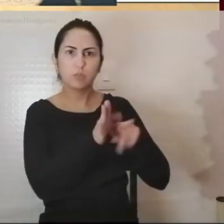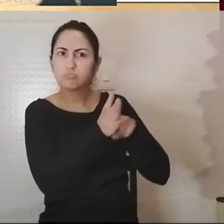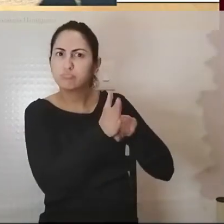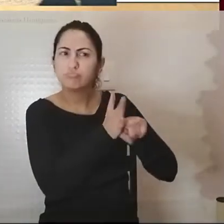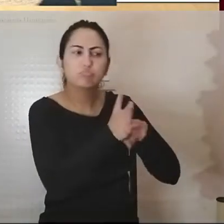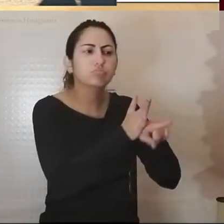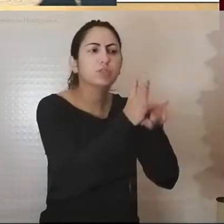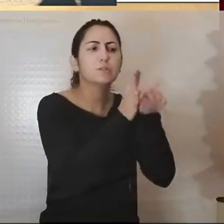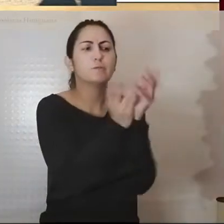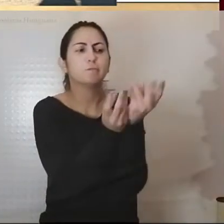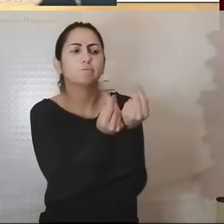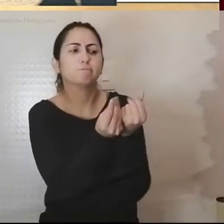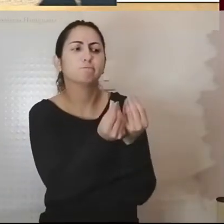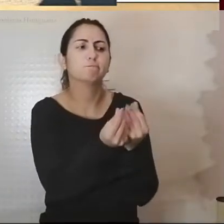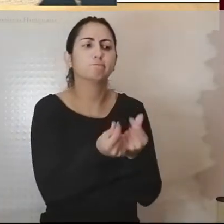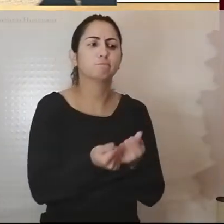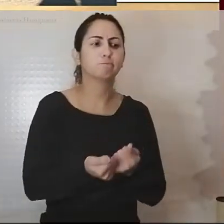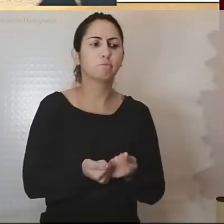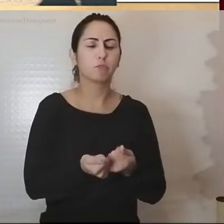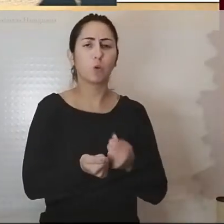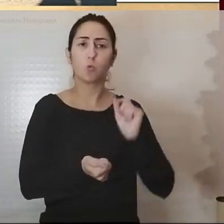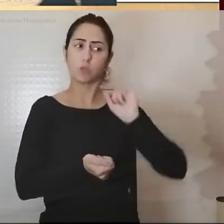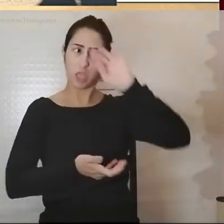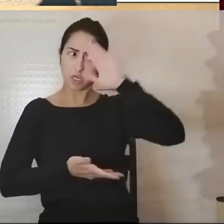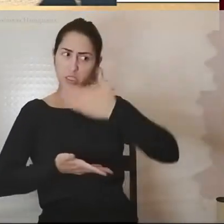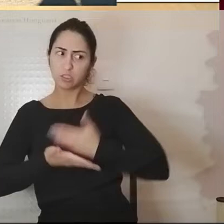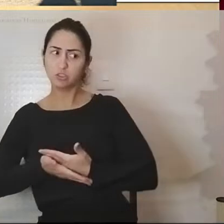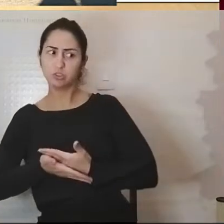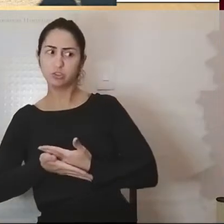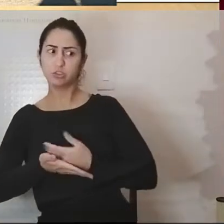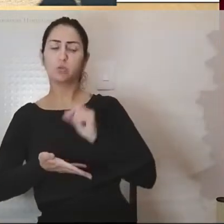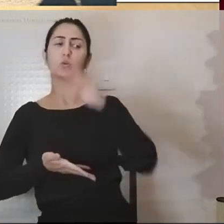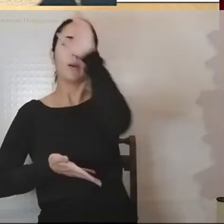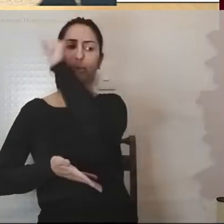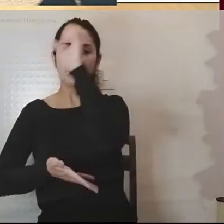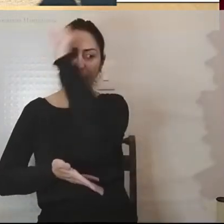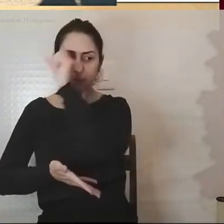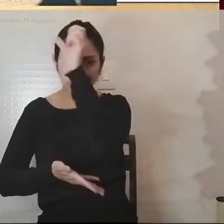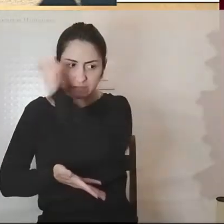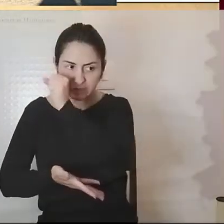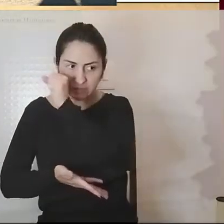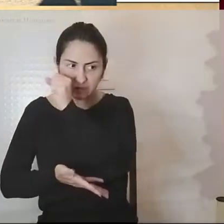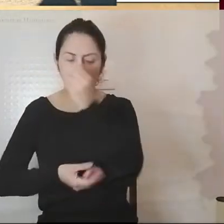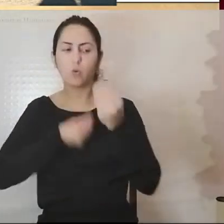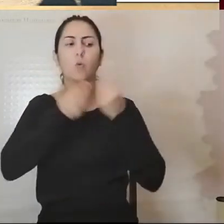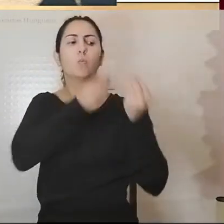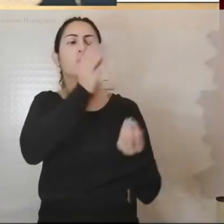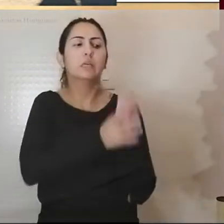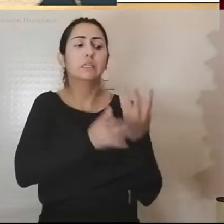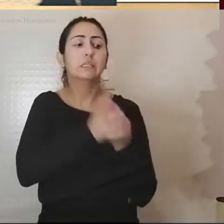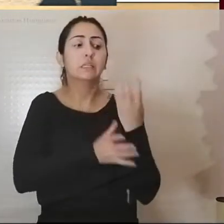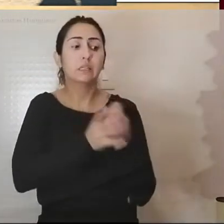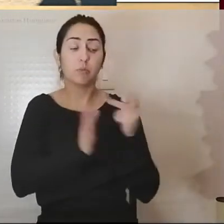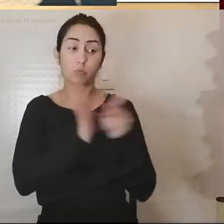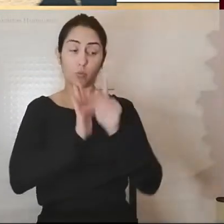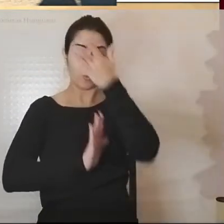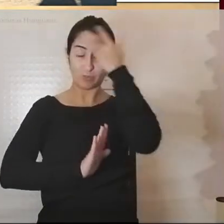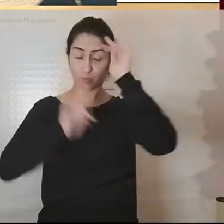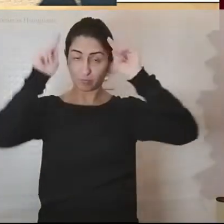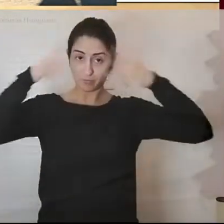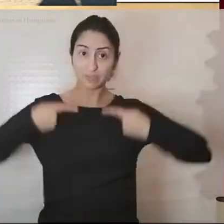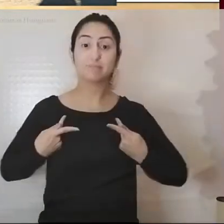instigar nossas crenças sobre o que aprendemos e produzimos sobre o ser humano.